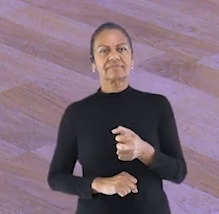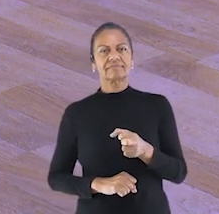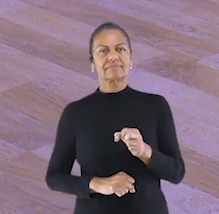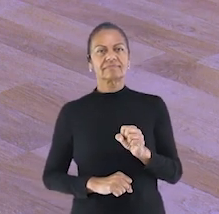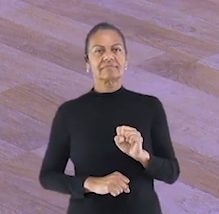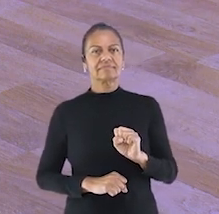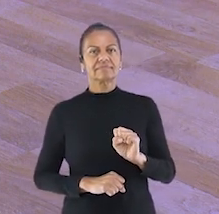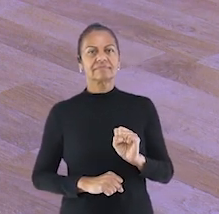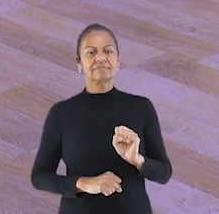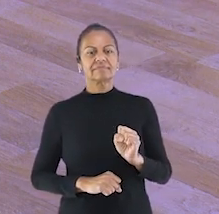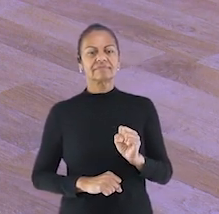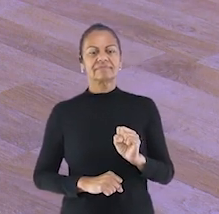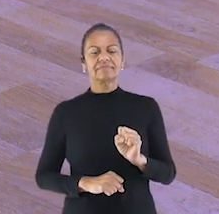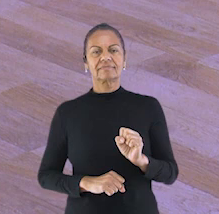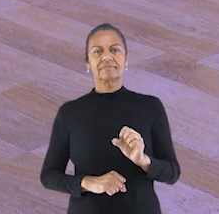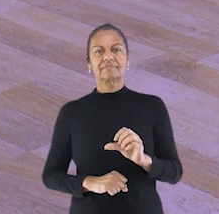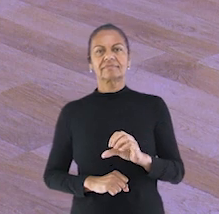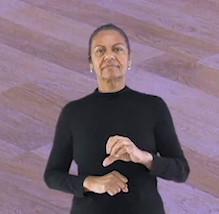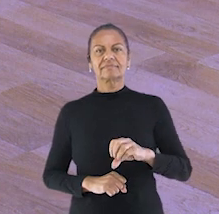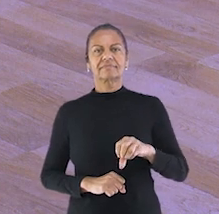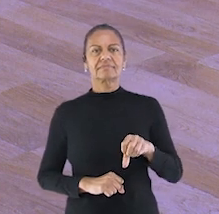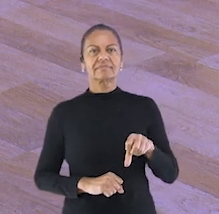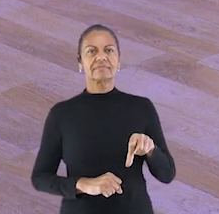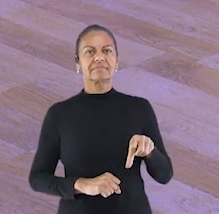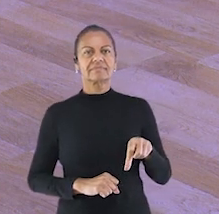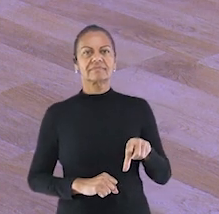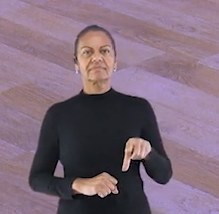sete, oito,